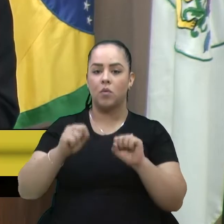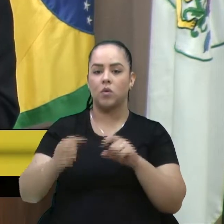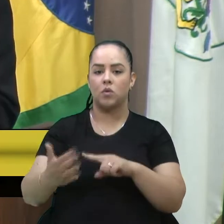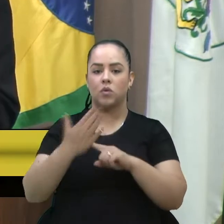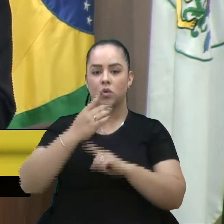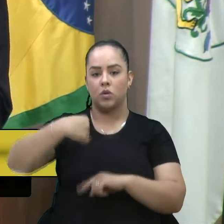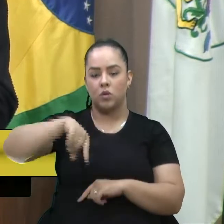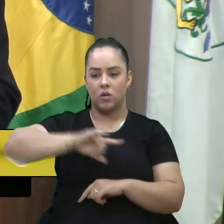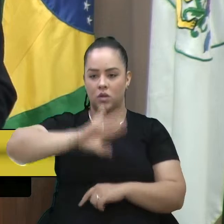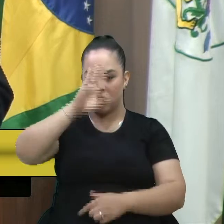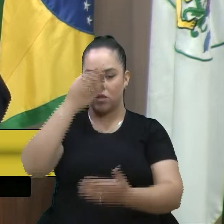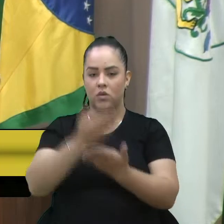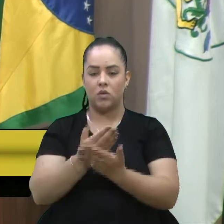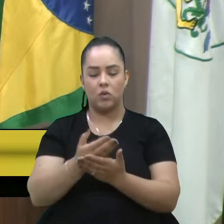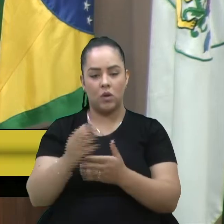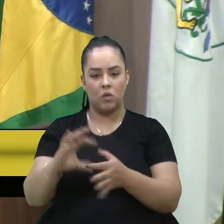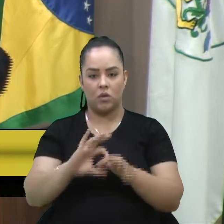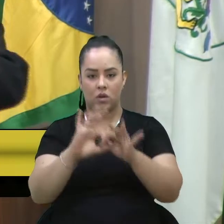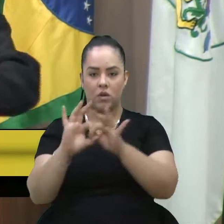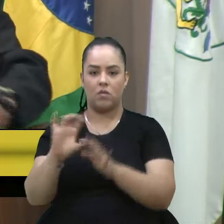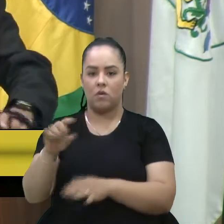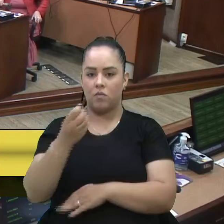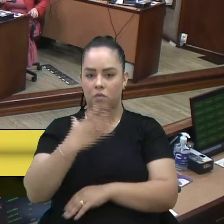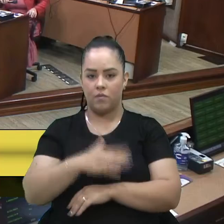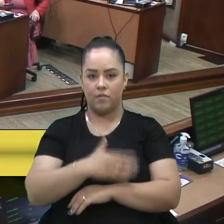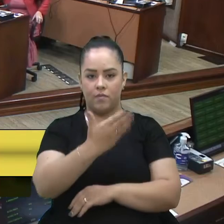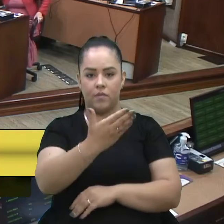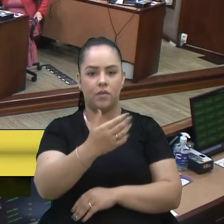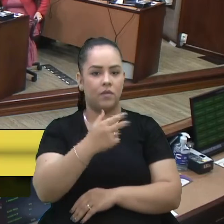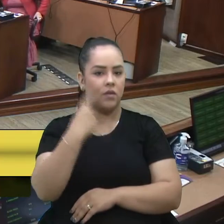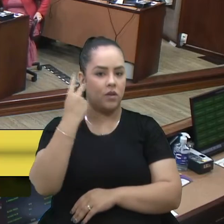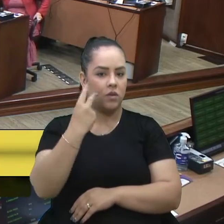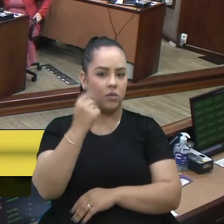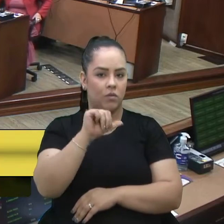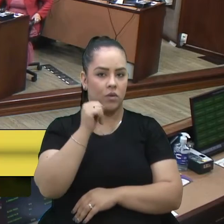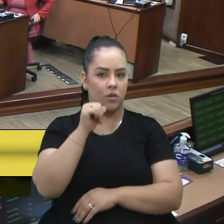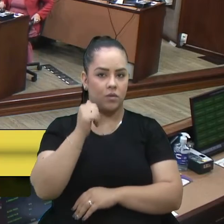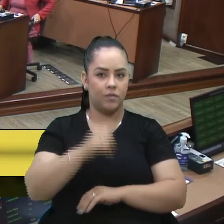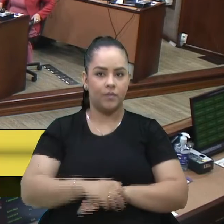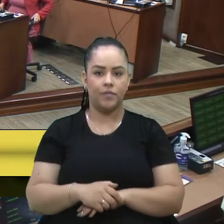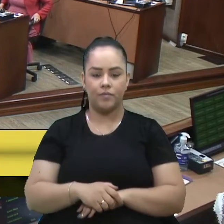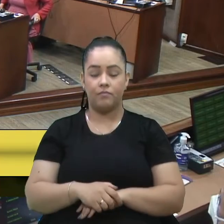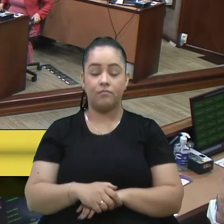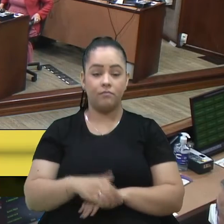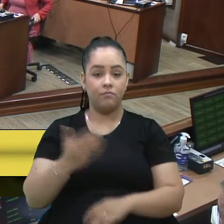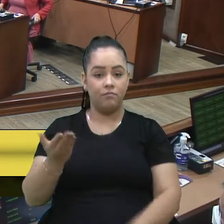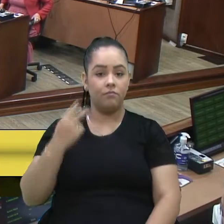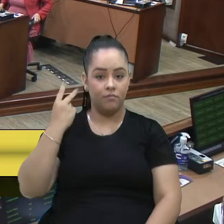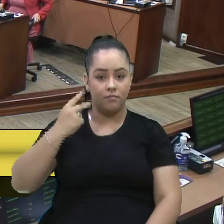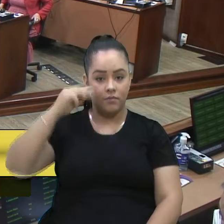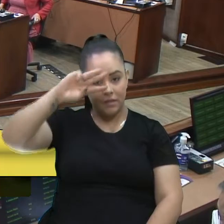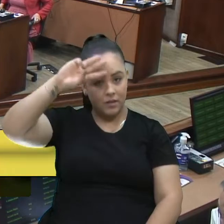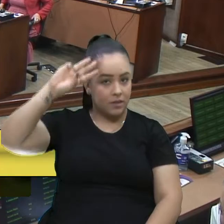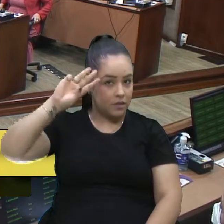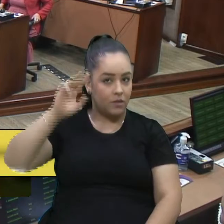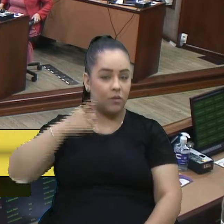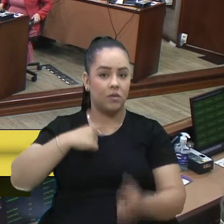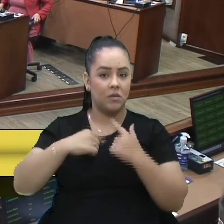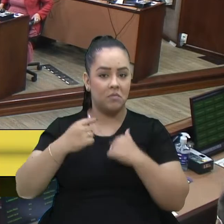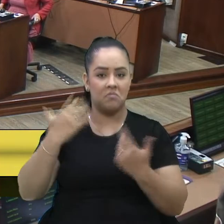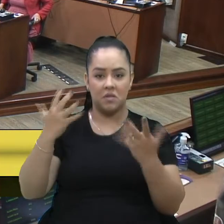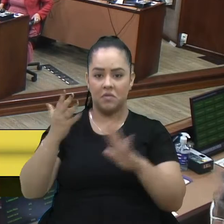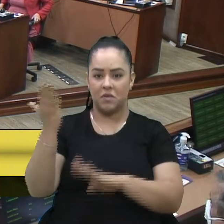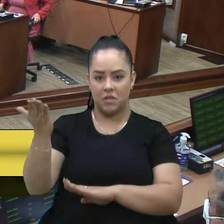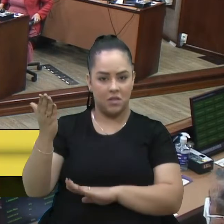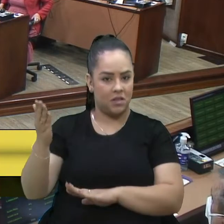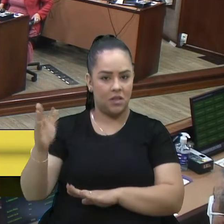Porto Alegre, eu acho que a união faz a diferença. Por gentileza, vereador Marcon. Vereador Valinho, eu queria lhe parabenizar, porque ninguém melhor do que